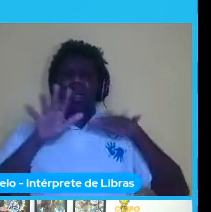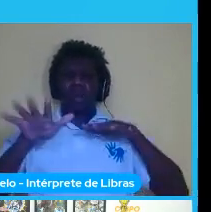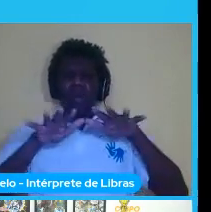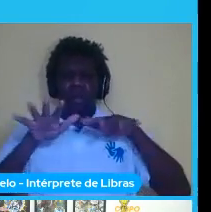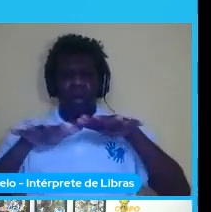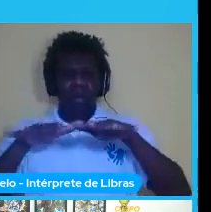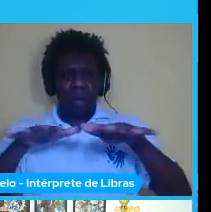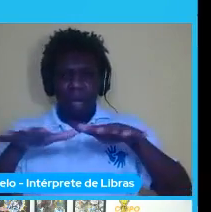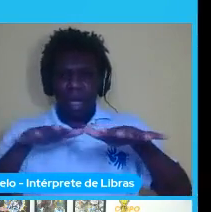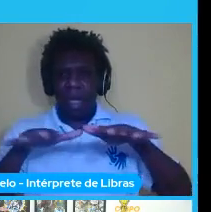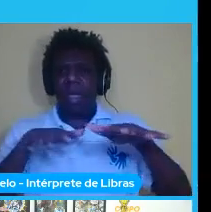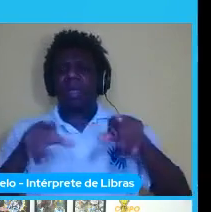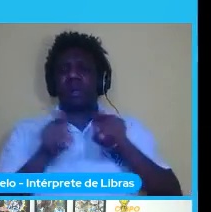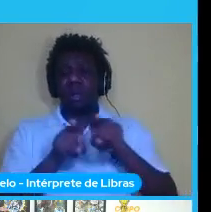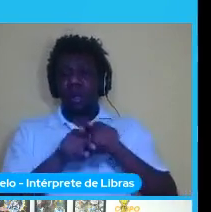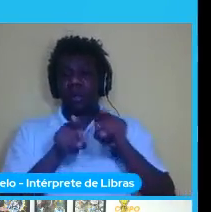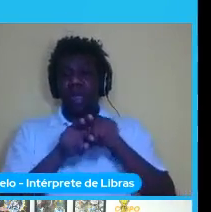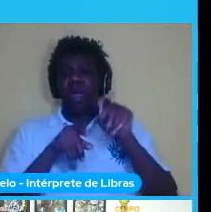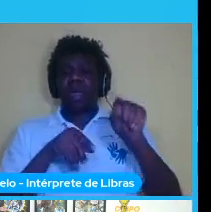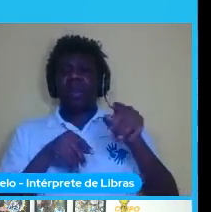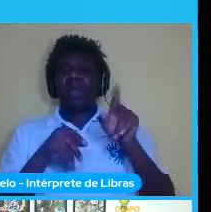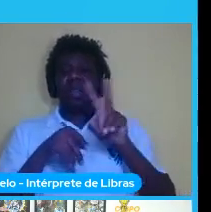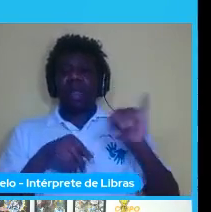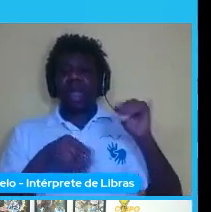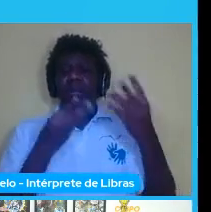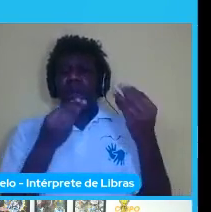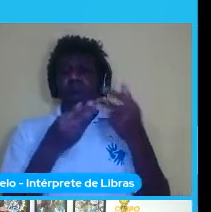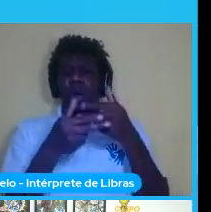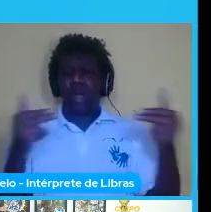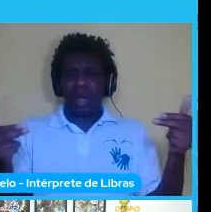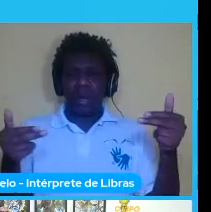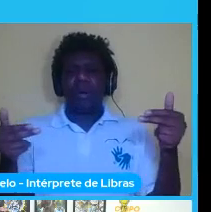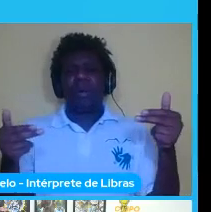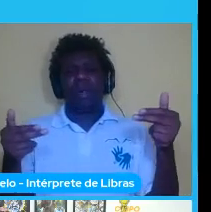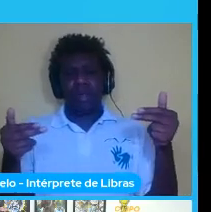uma porrada de coisa que ele faz aí no meio